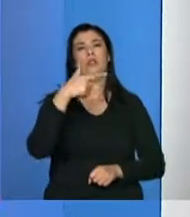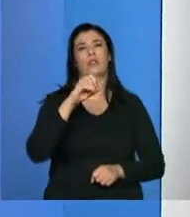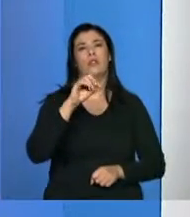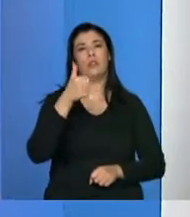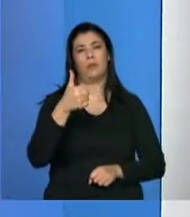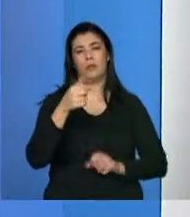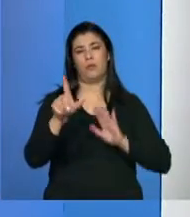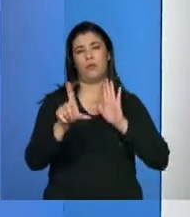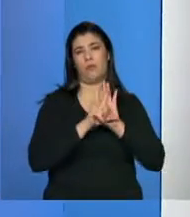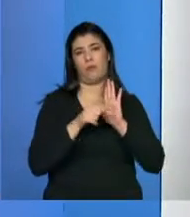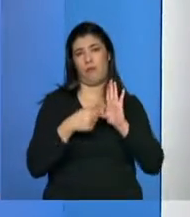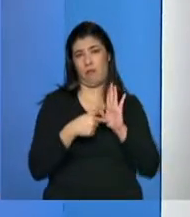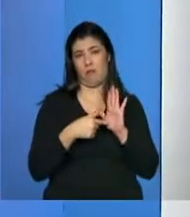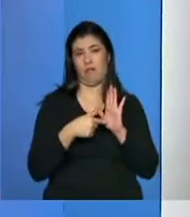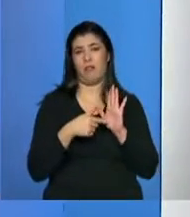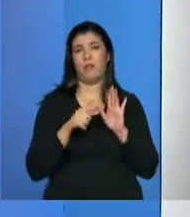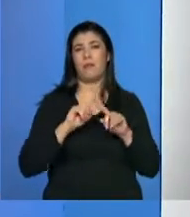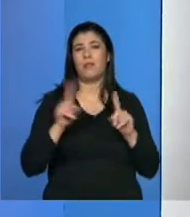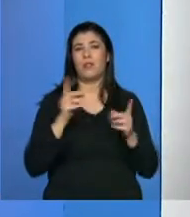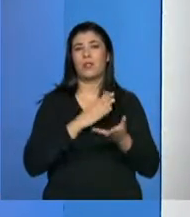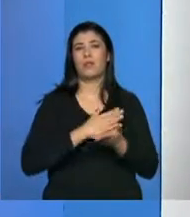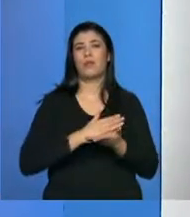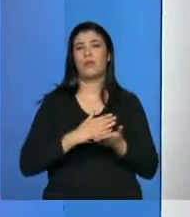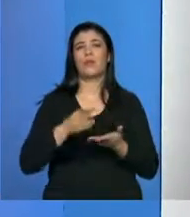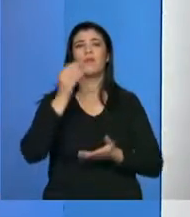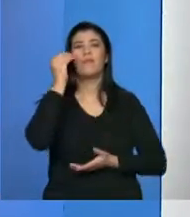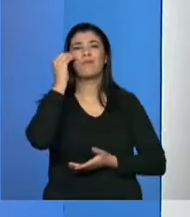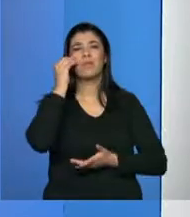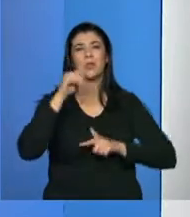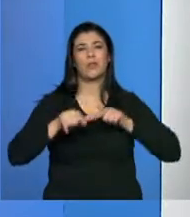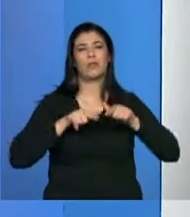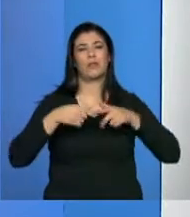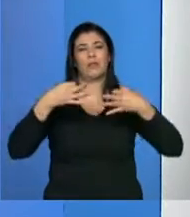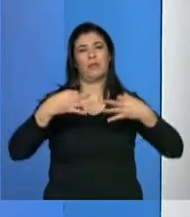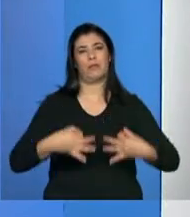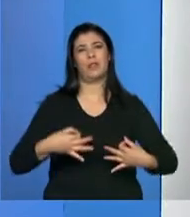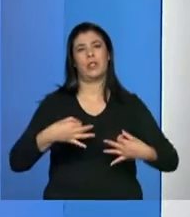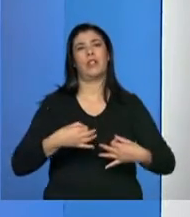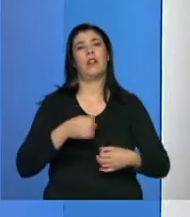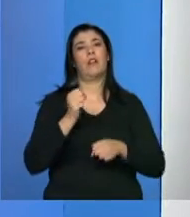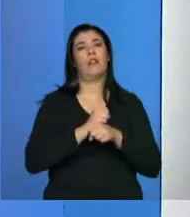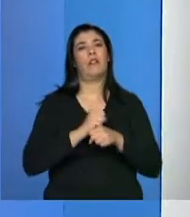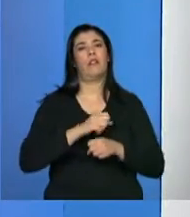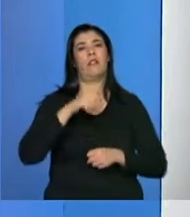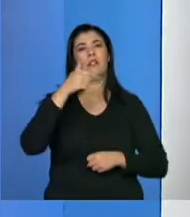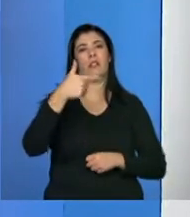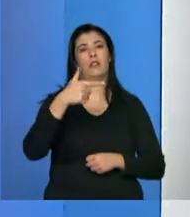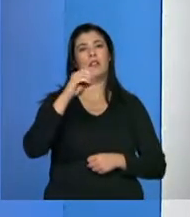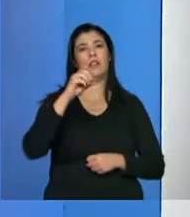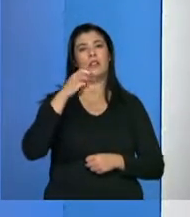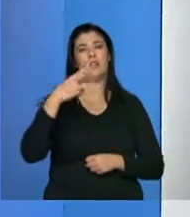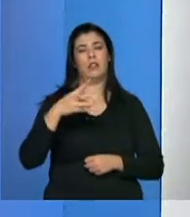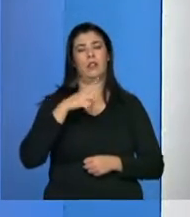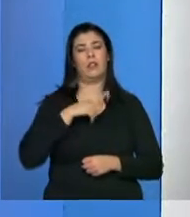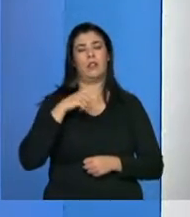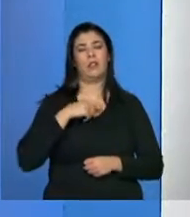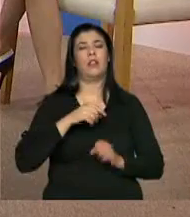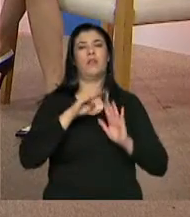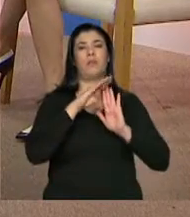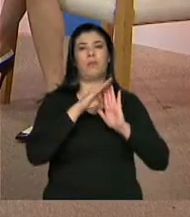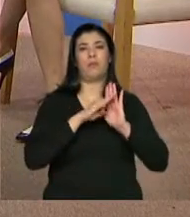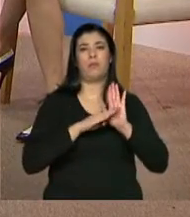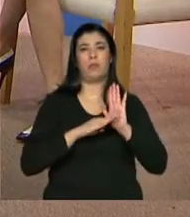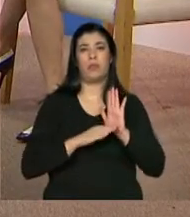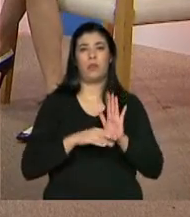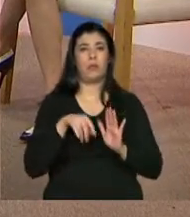ele só começou a existir em 2003, quando o programa Bolsa Família foi lançado. Porque daí o programa Bolsa Família